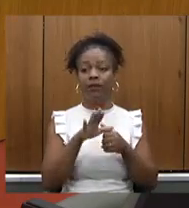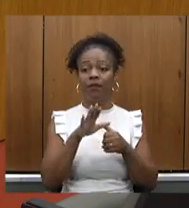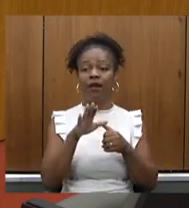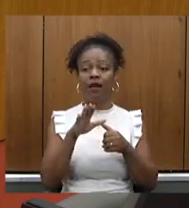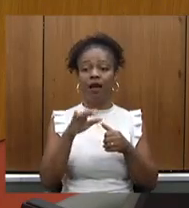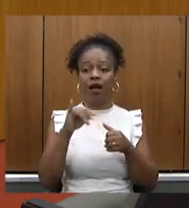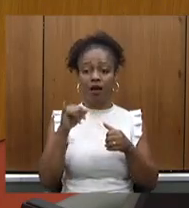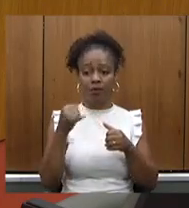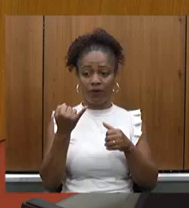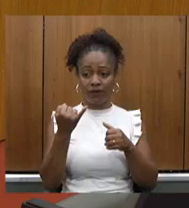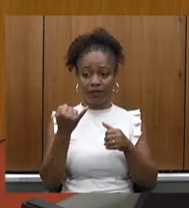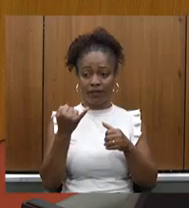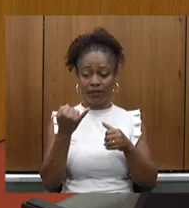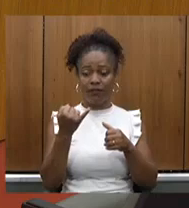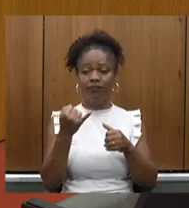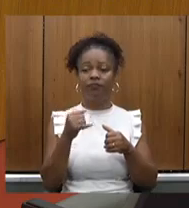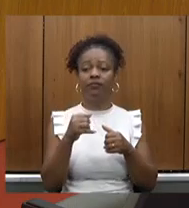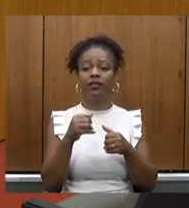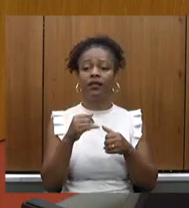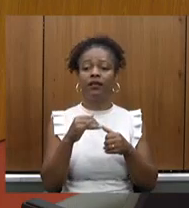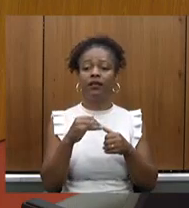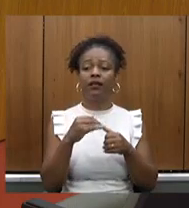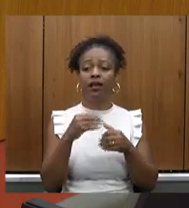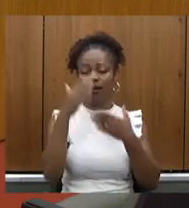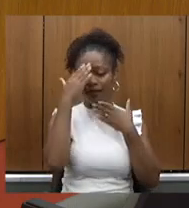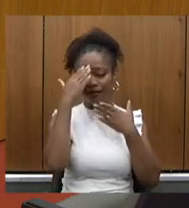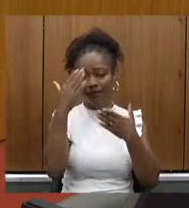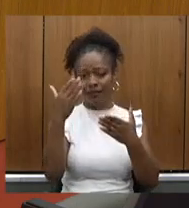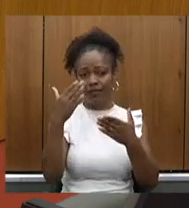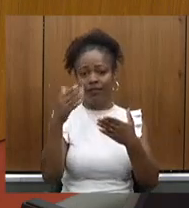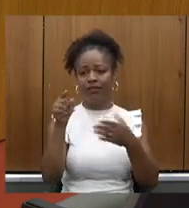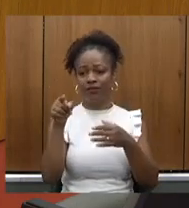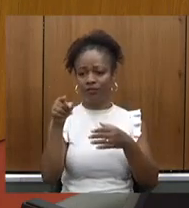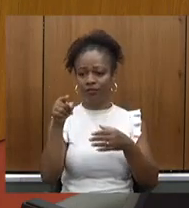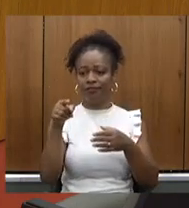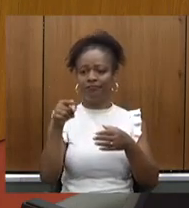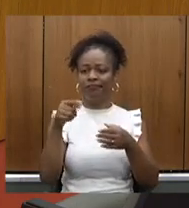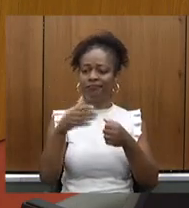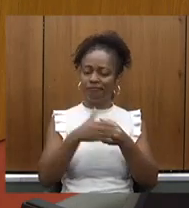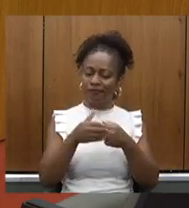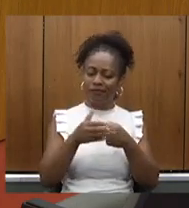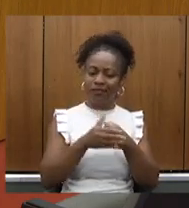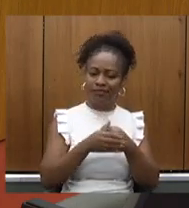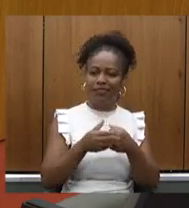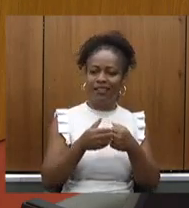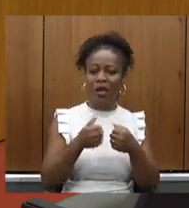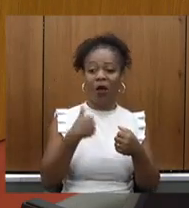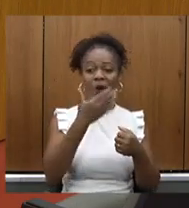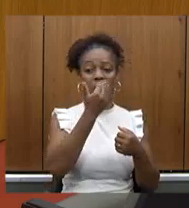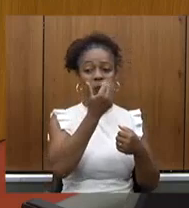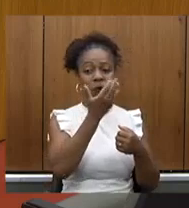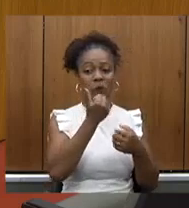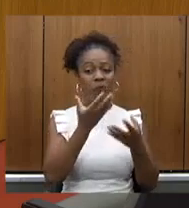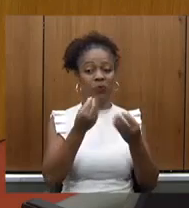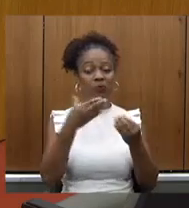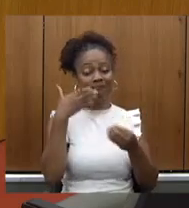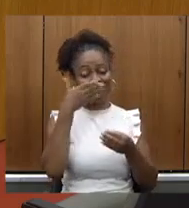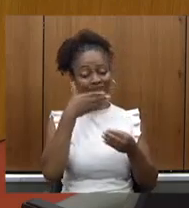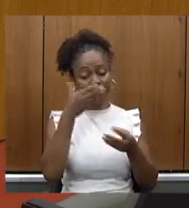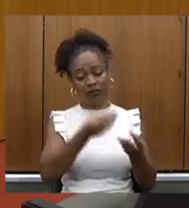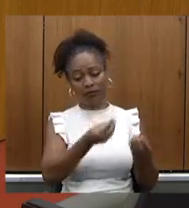pontos primeiro agradecer as palavras do deputado Dalmo que foi sempre tão gentil e generoso comi muita o pé de moleque gostoso que ele trazia para mim